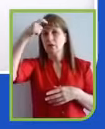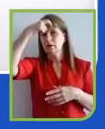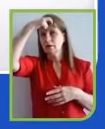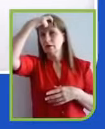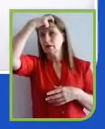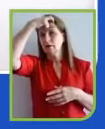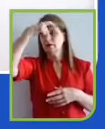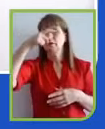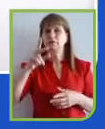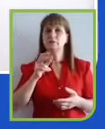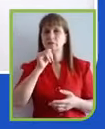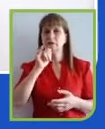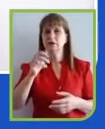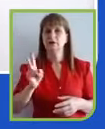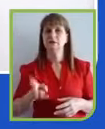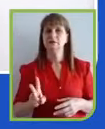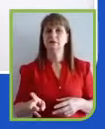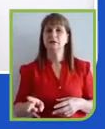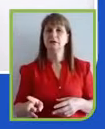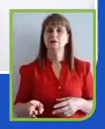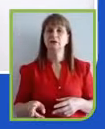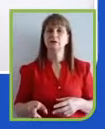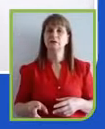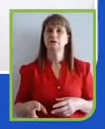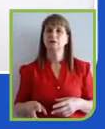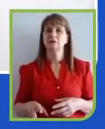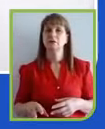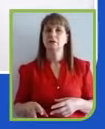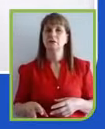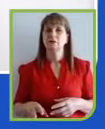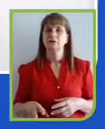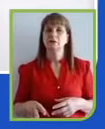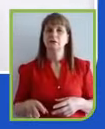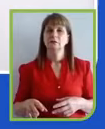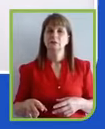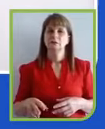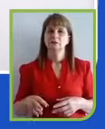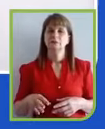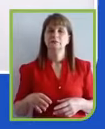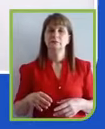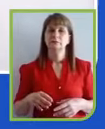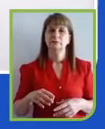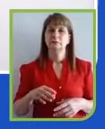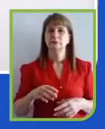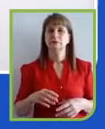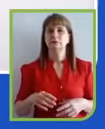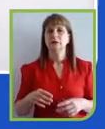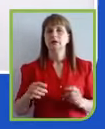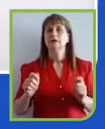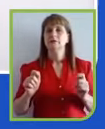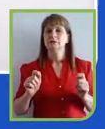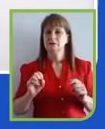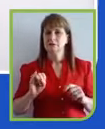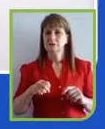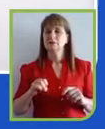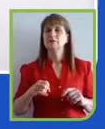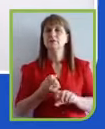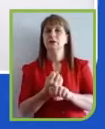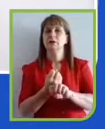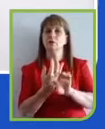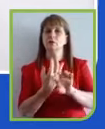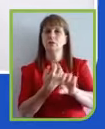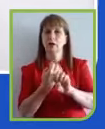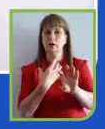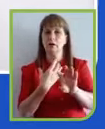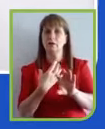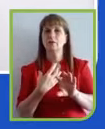de uma forma especial. Seja pelos webs, sem dúvida nenhuma, não estou pedindo para descartar isso daí, mas ela vai se transformar, ela precisa estar